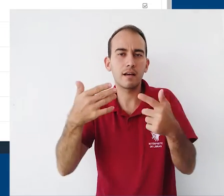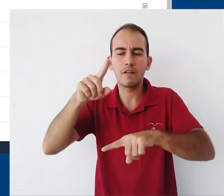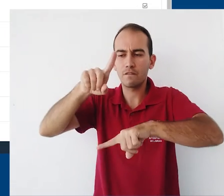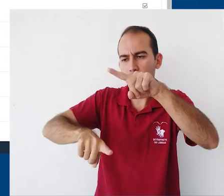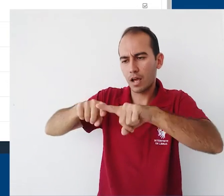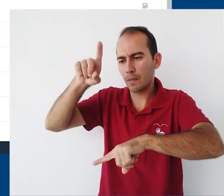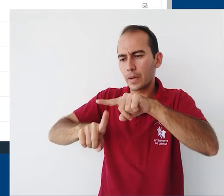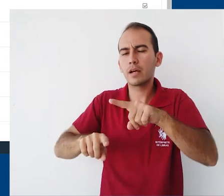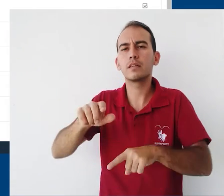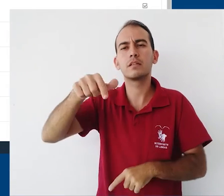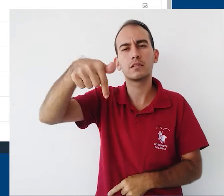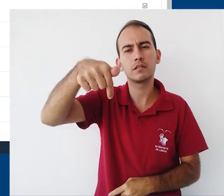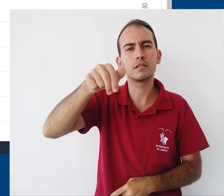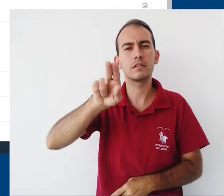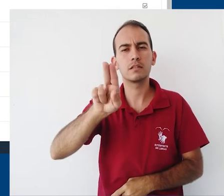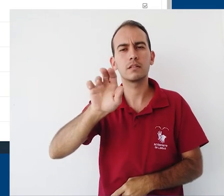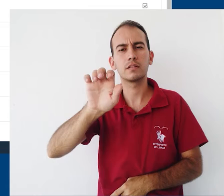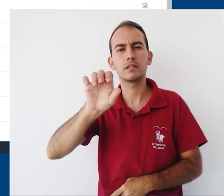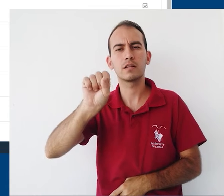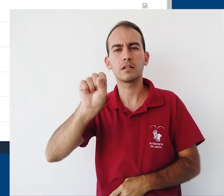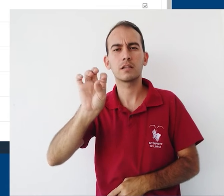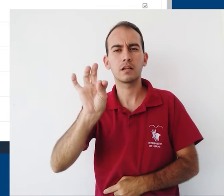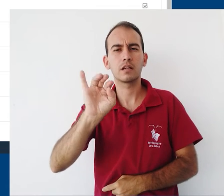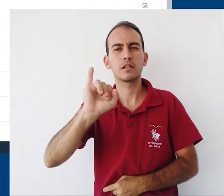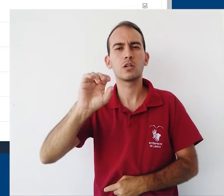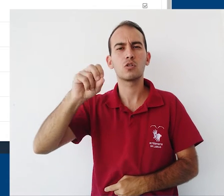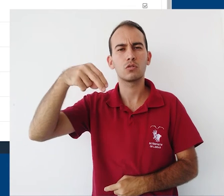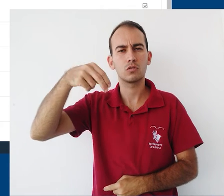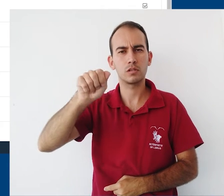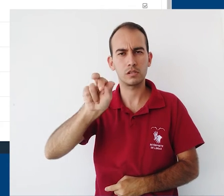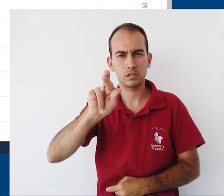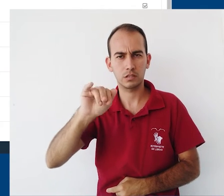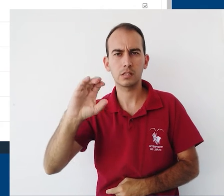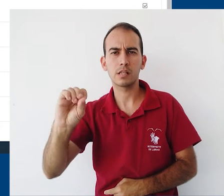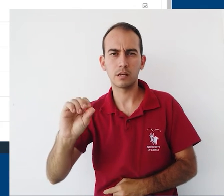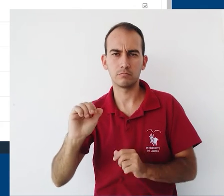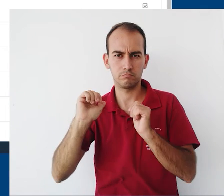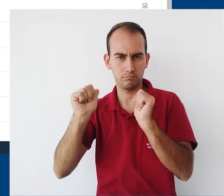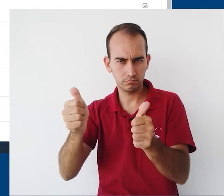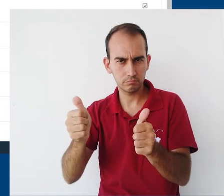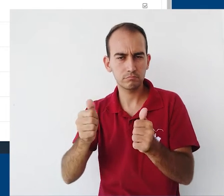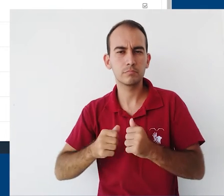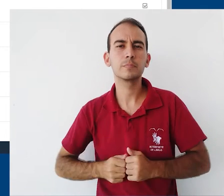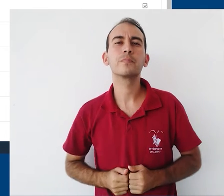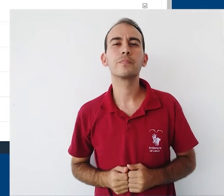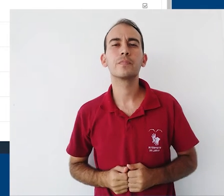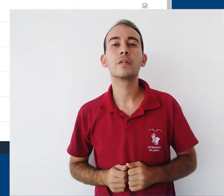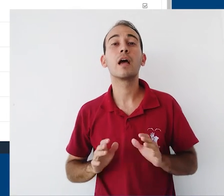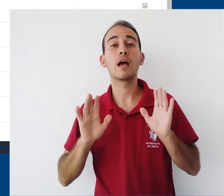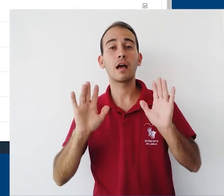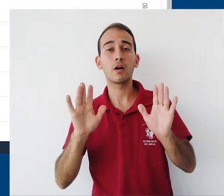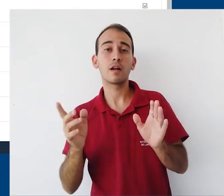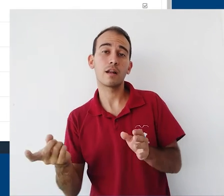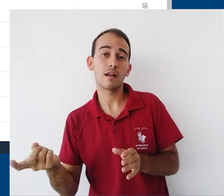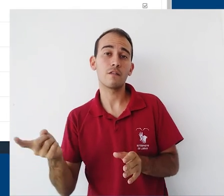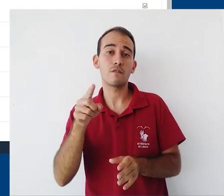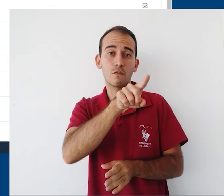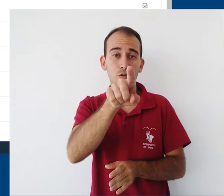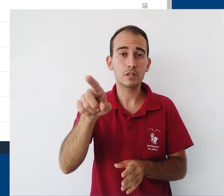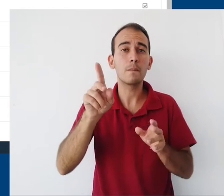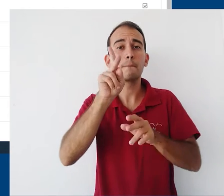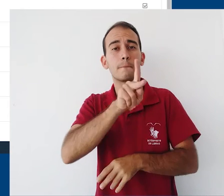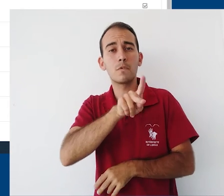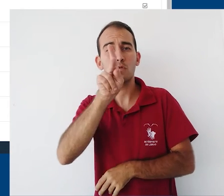Voltando aos conhecimentos essenciais que um professor da SEAT deve possuir, a outra habilidade que é